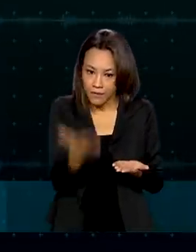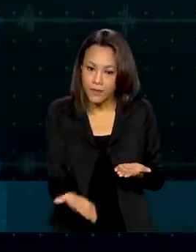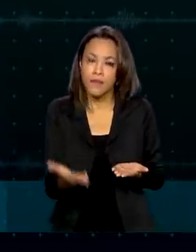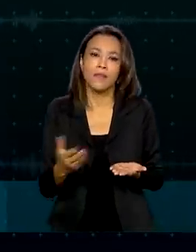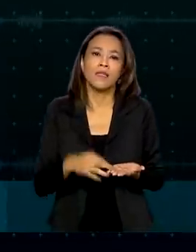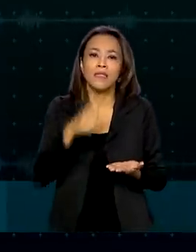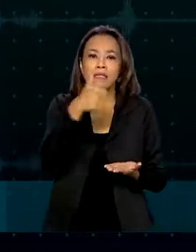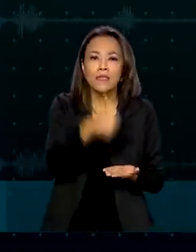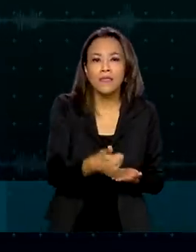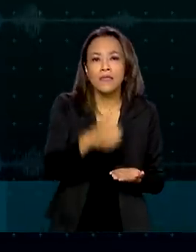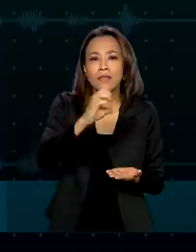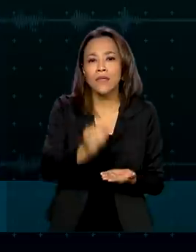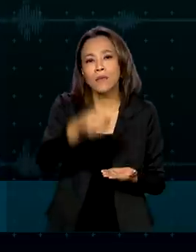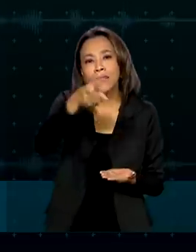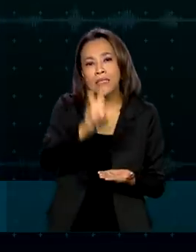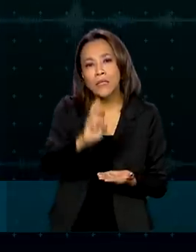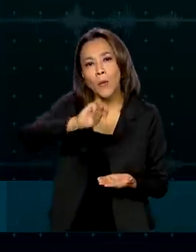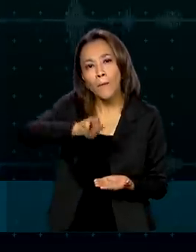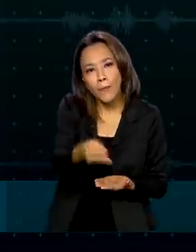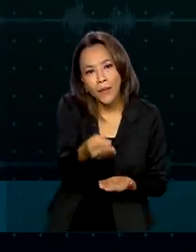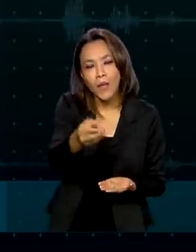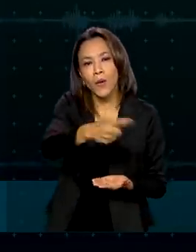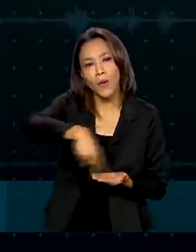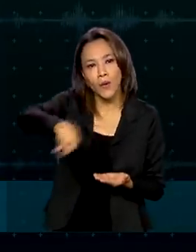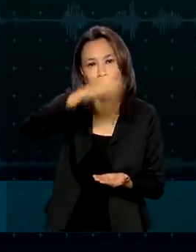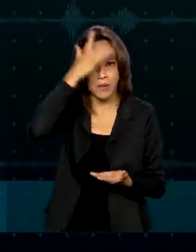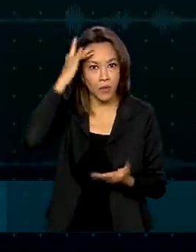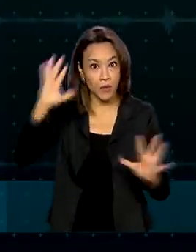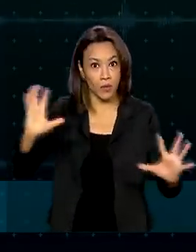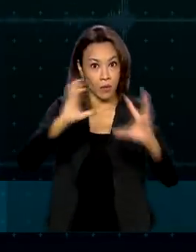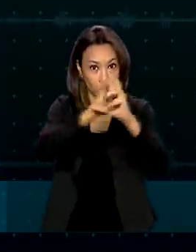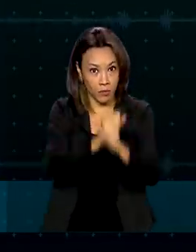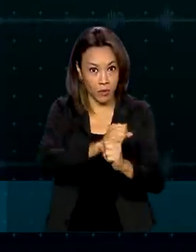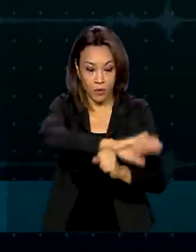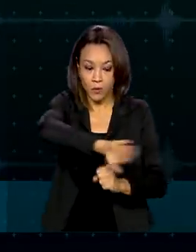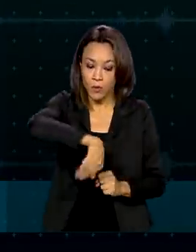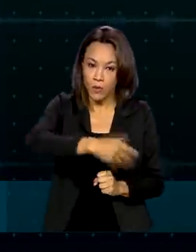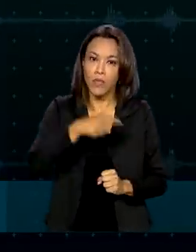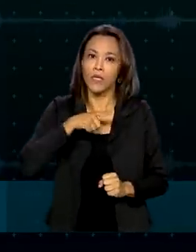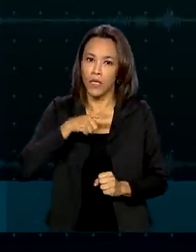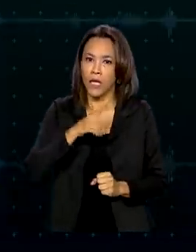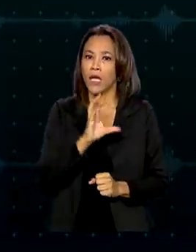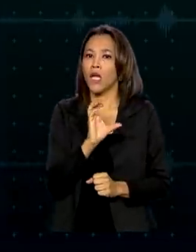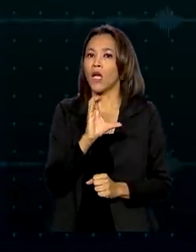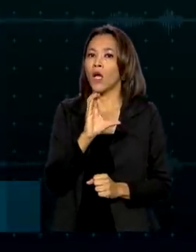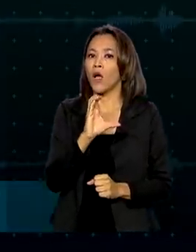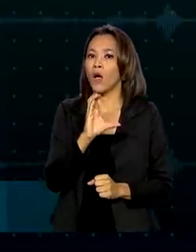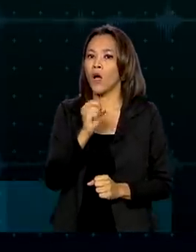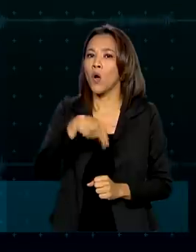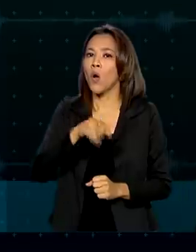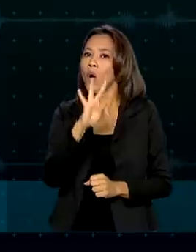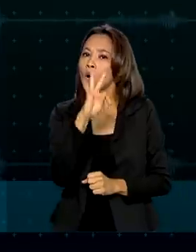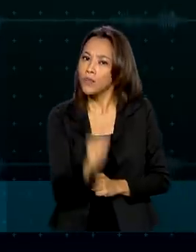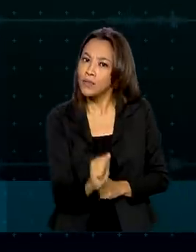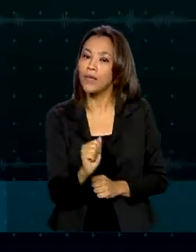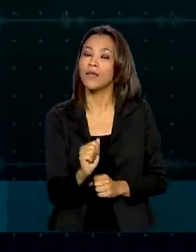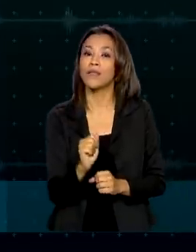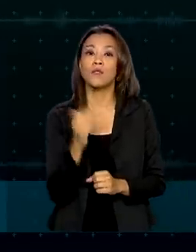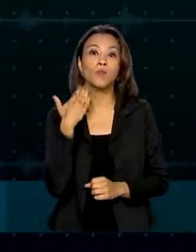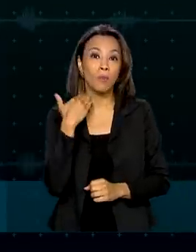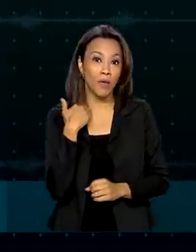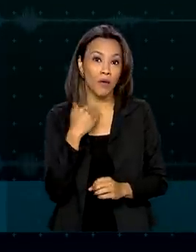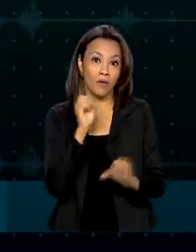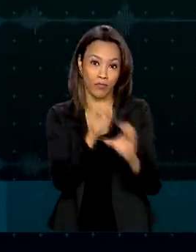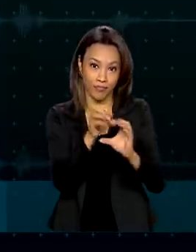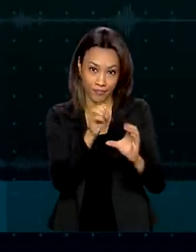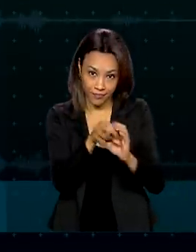milhões de pessoas, o total de brasileiros que têm conta no Banco Digital da Caixa, no Caixa